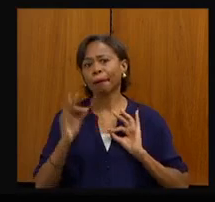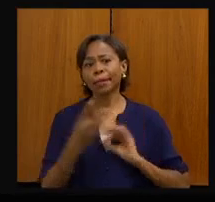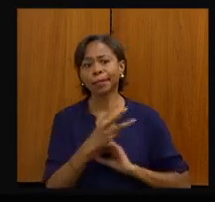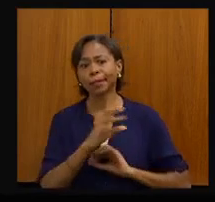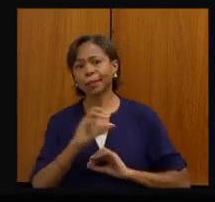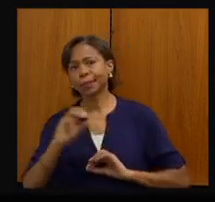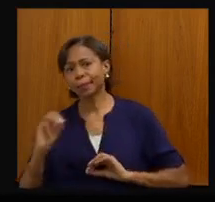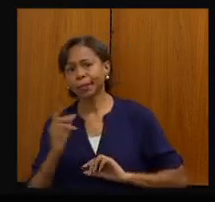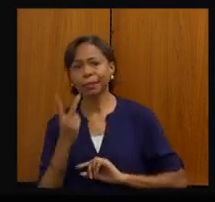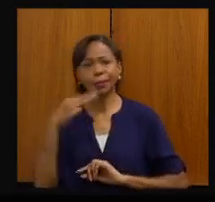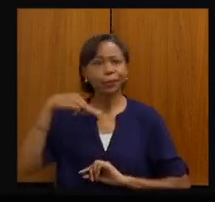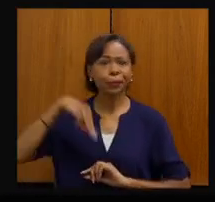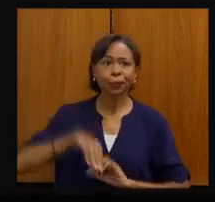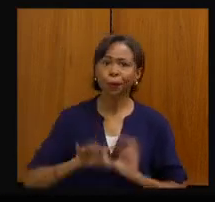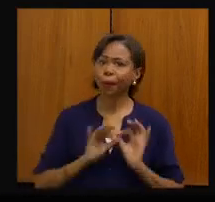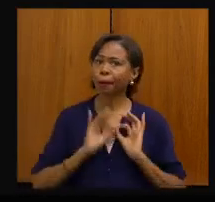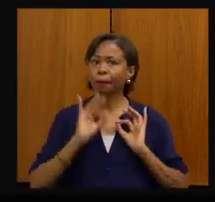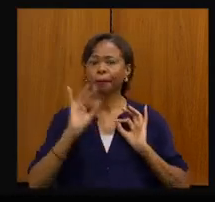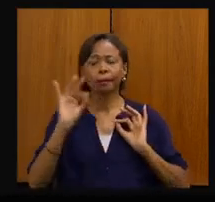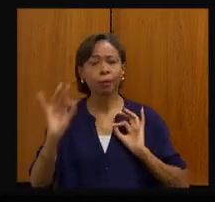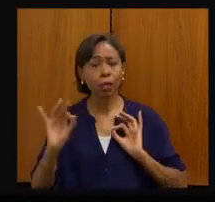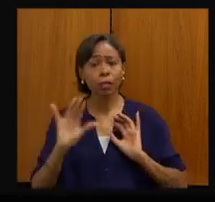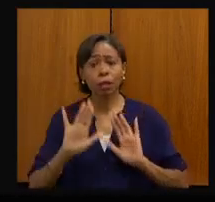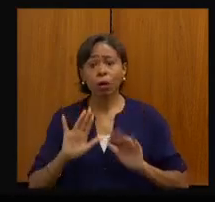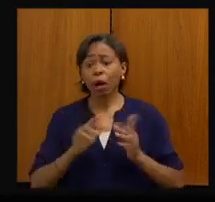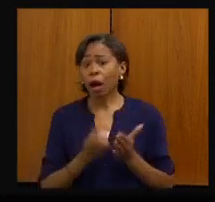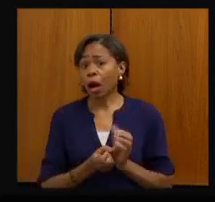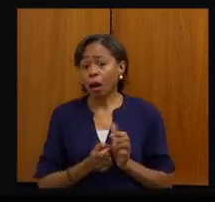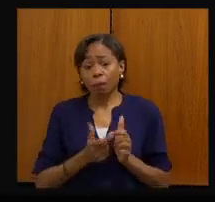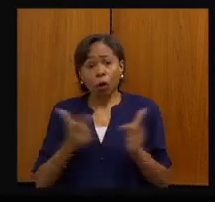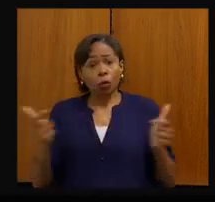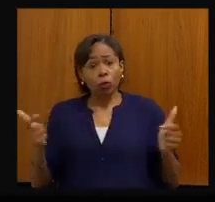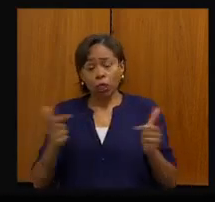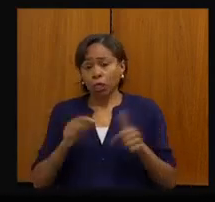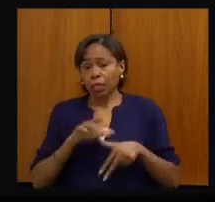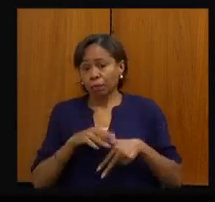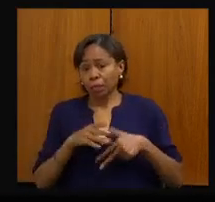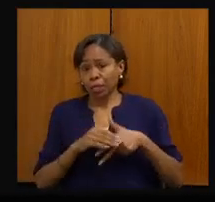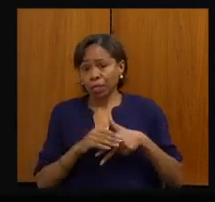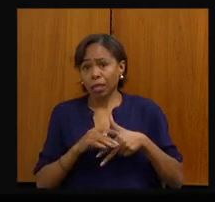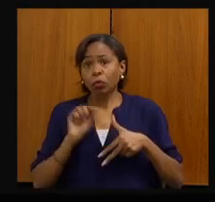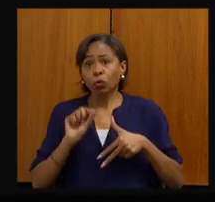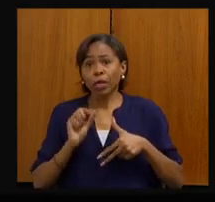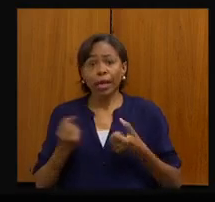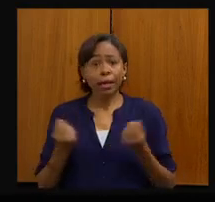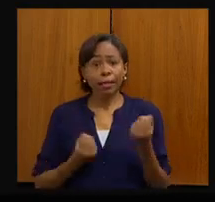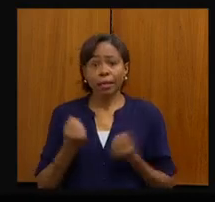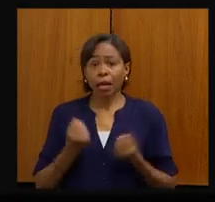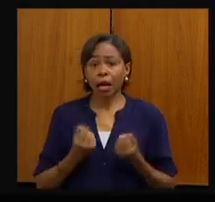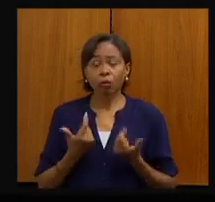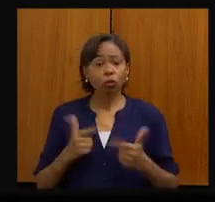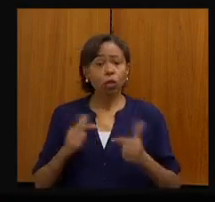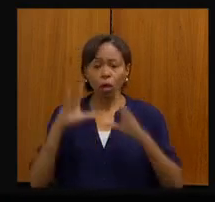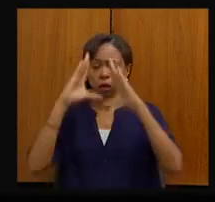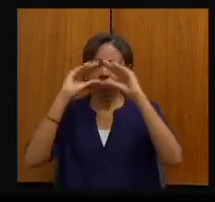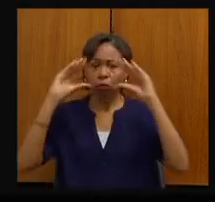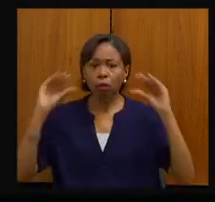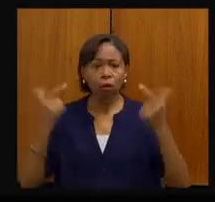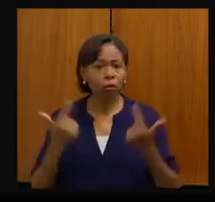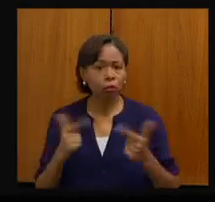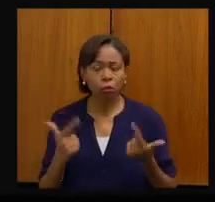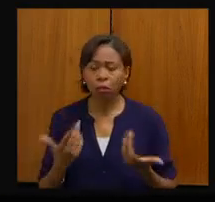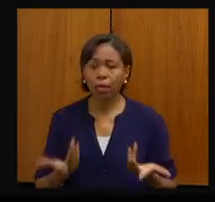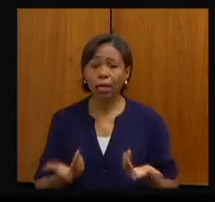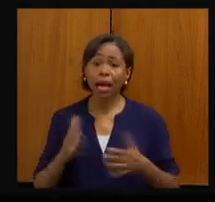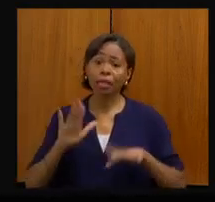350 quilômetros. E muitos desses pacientes são transportados em carros sem conforto, muitas vezes sem